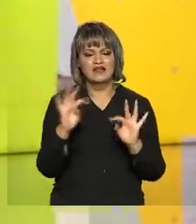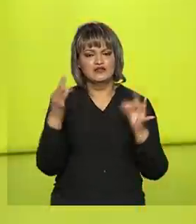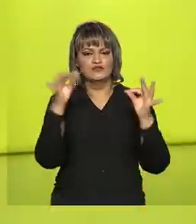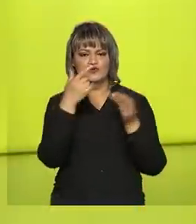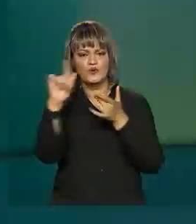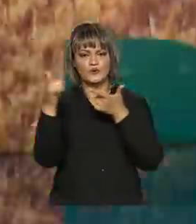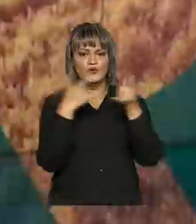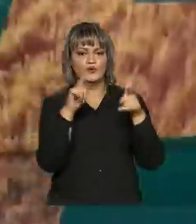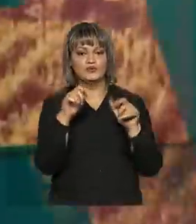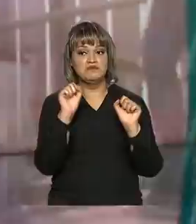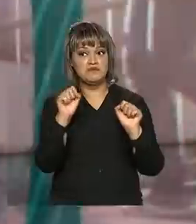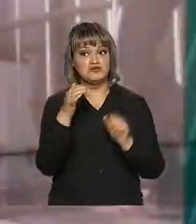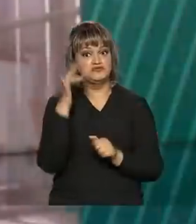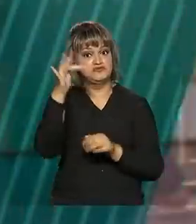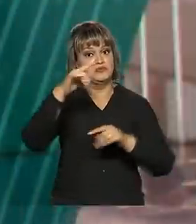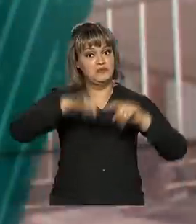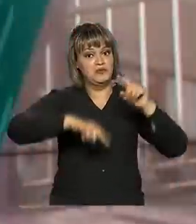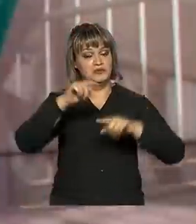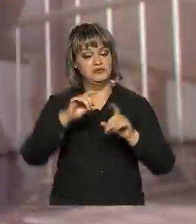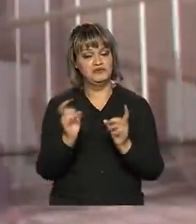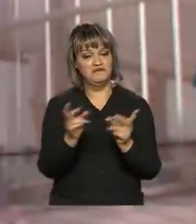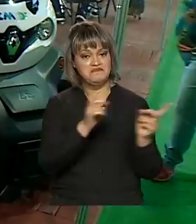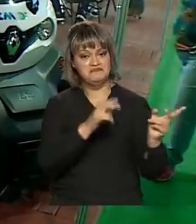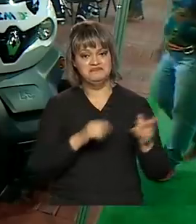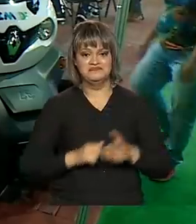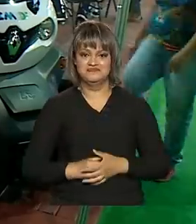que podem virar produtos no mercado.